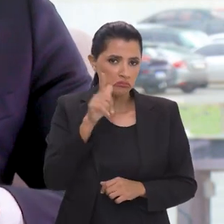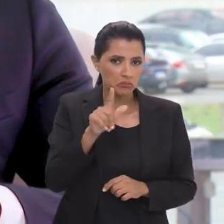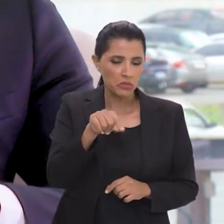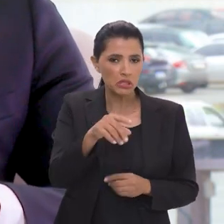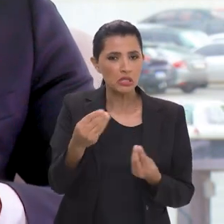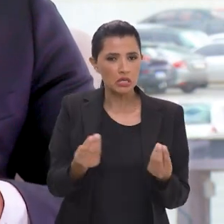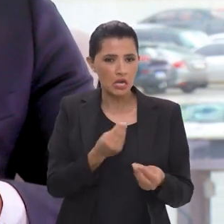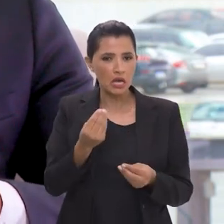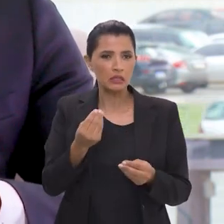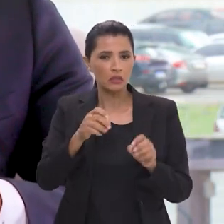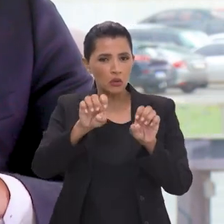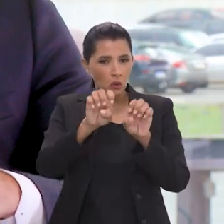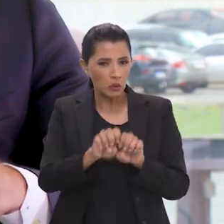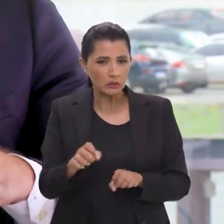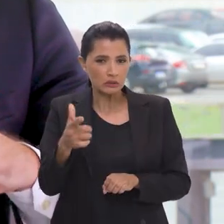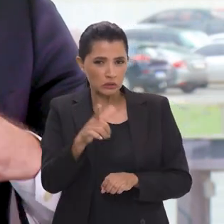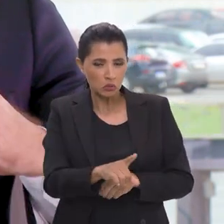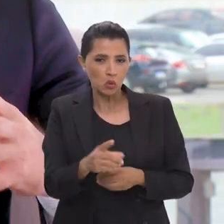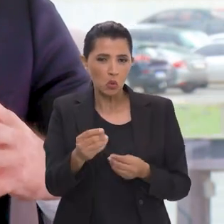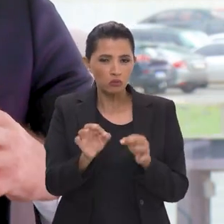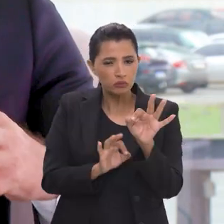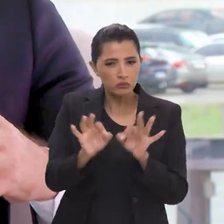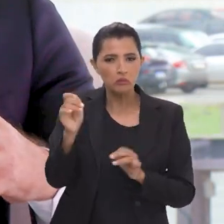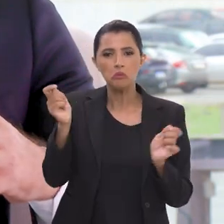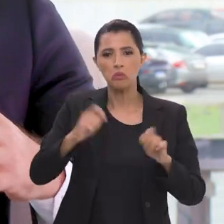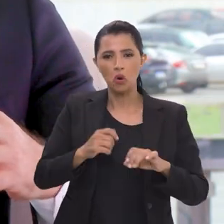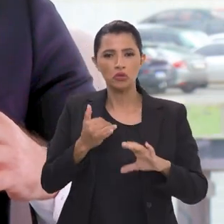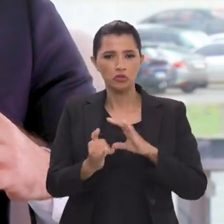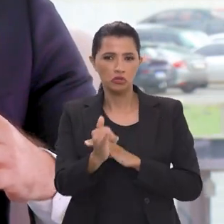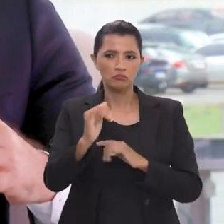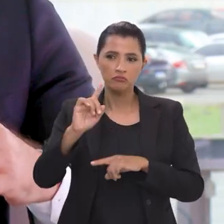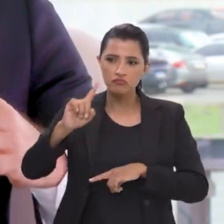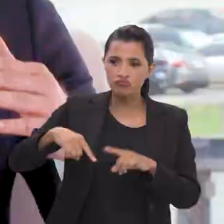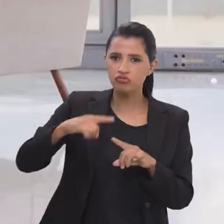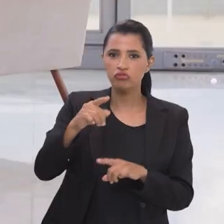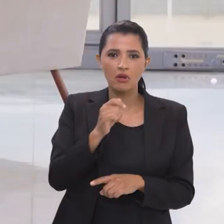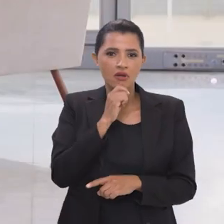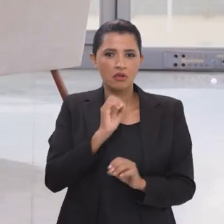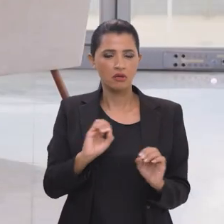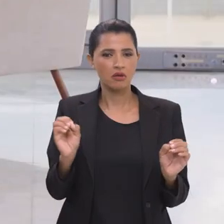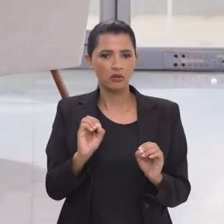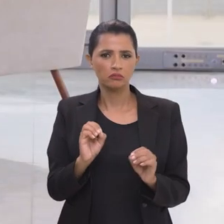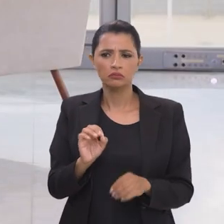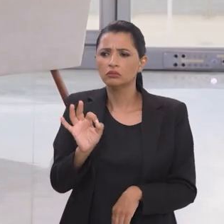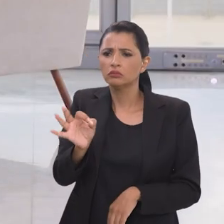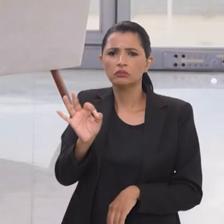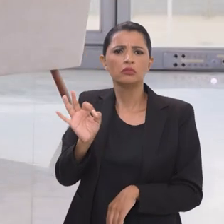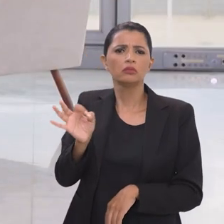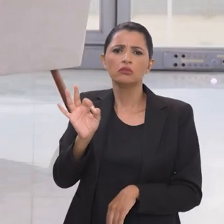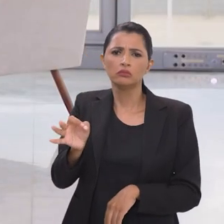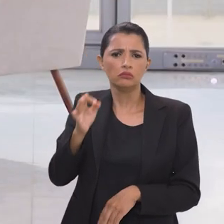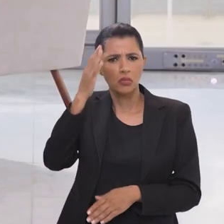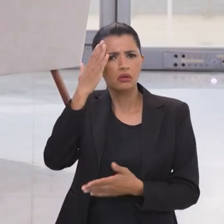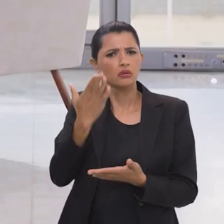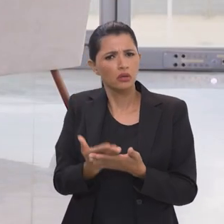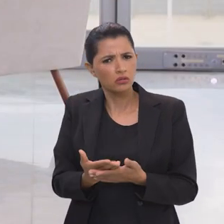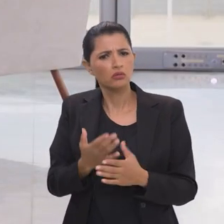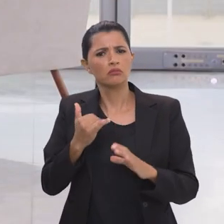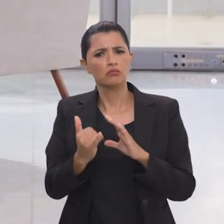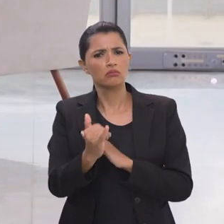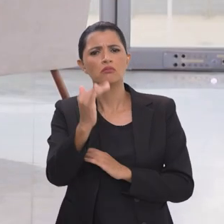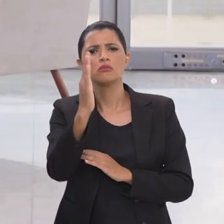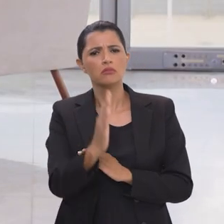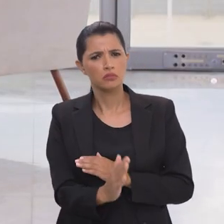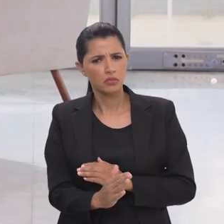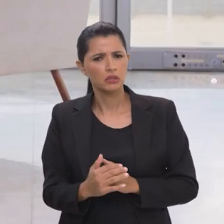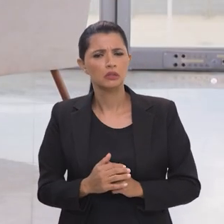e o senhor considera que com essa reestruturação a EBC ela pode atingir um potencial que ela ainda não atingiu? Com certeza eu